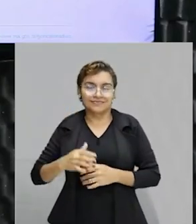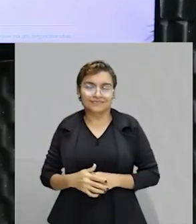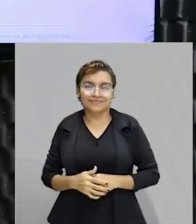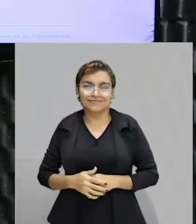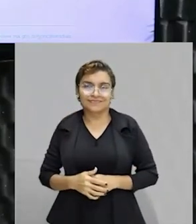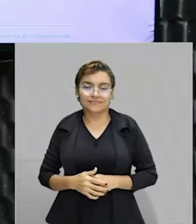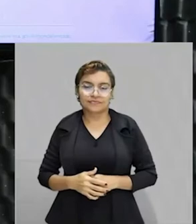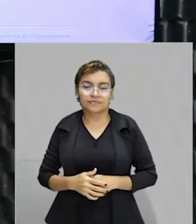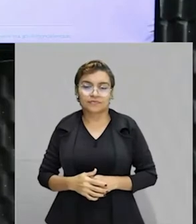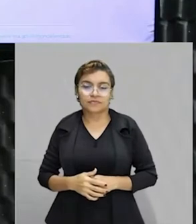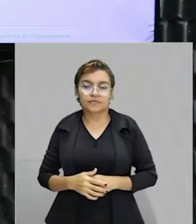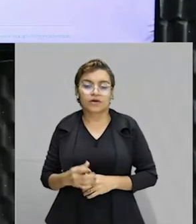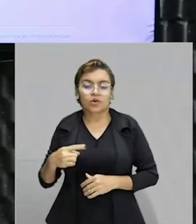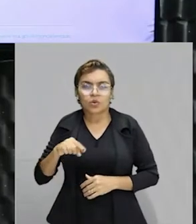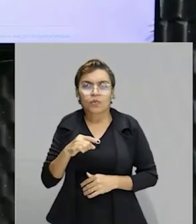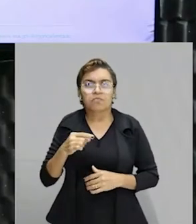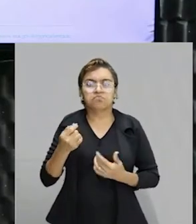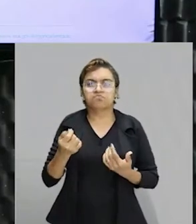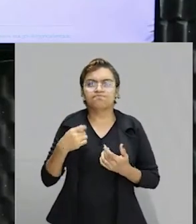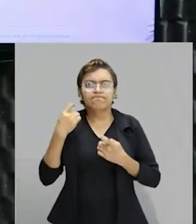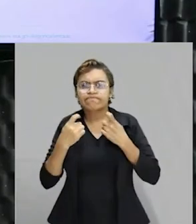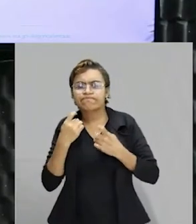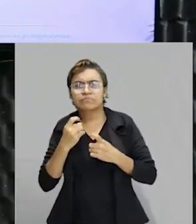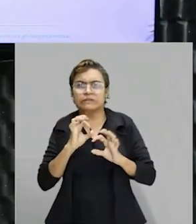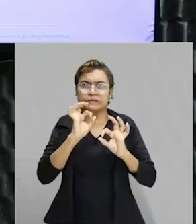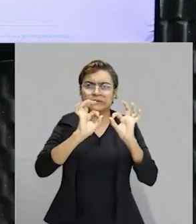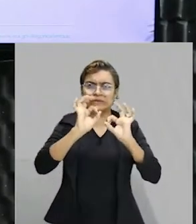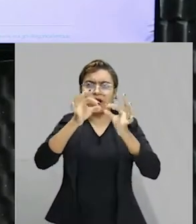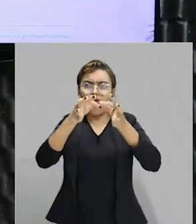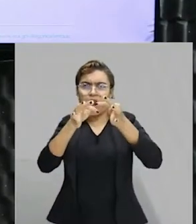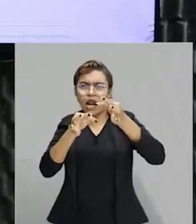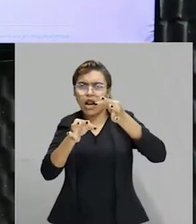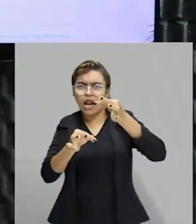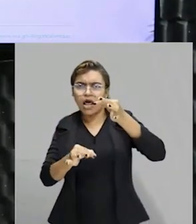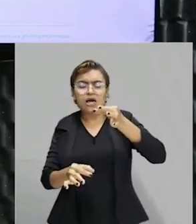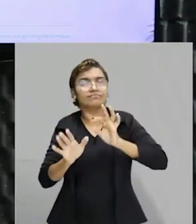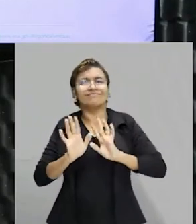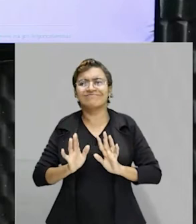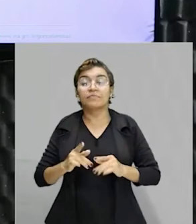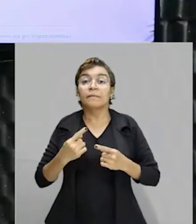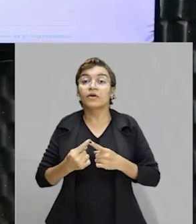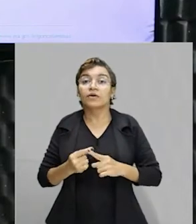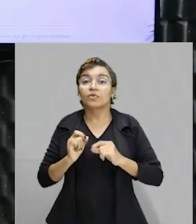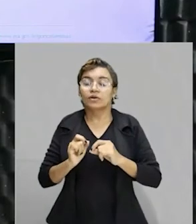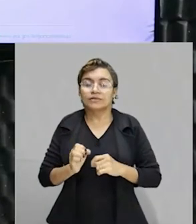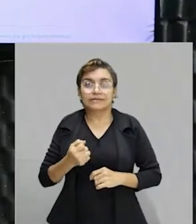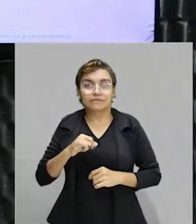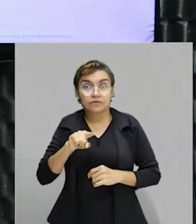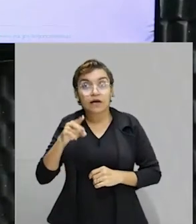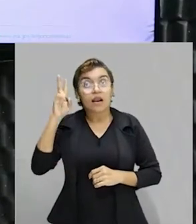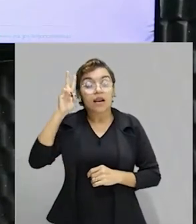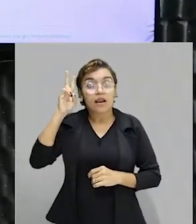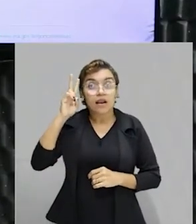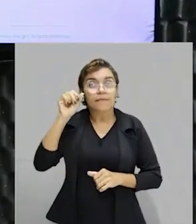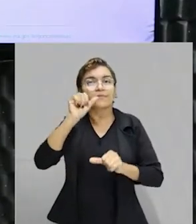Porque a gente aqui não vai se preocupar em montar a proporção propriamente dita. Por quê? Porque se você lembra dessa